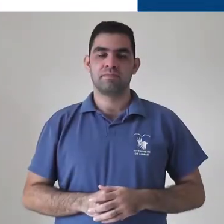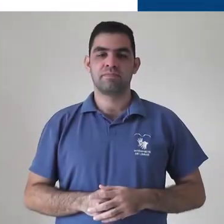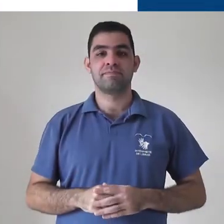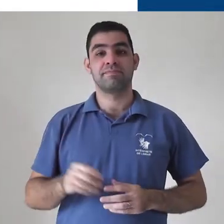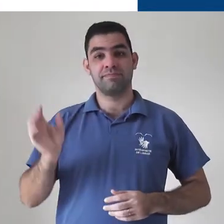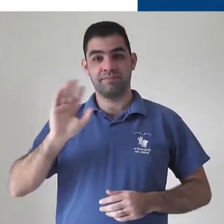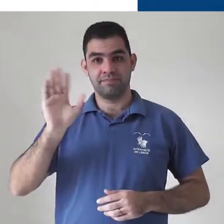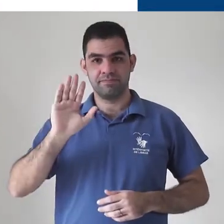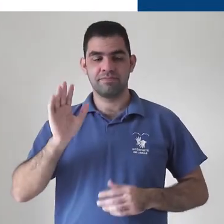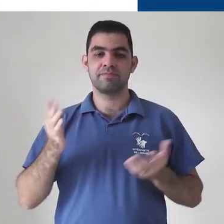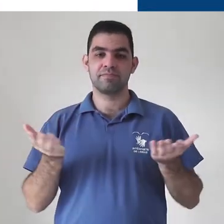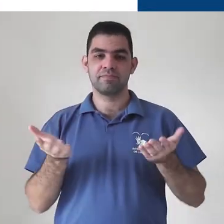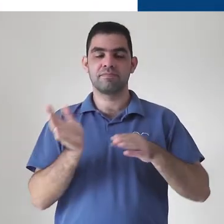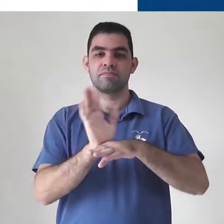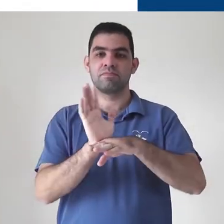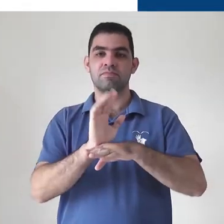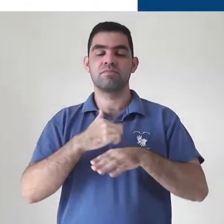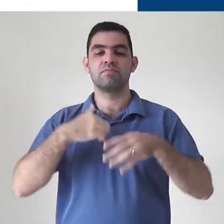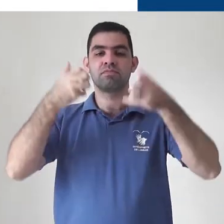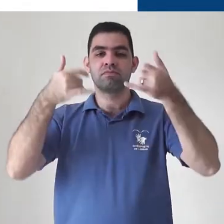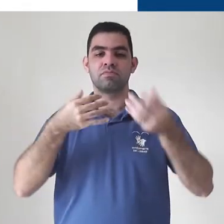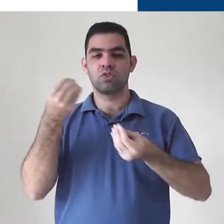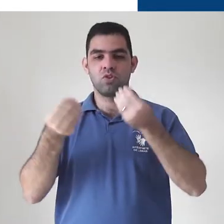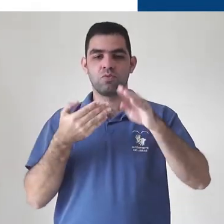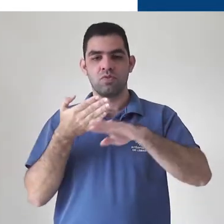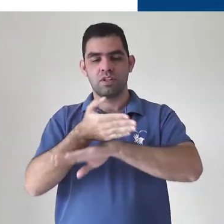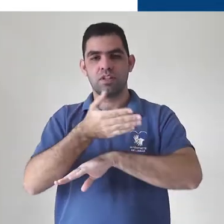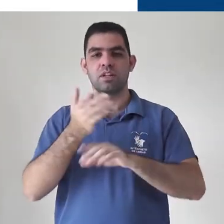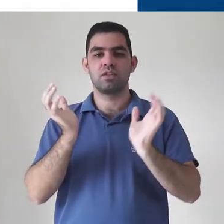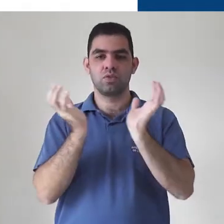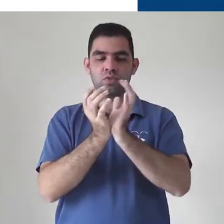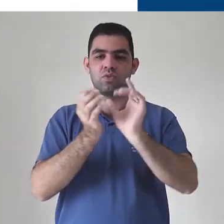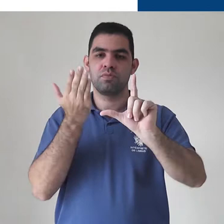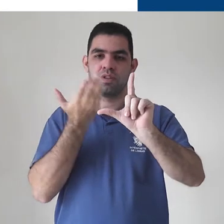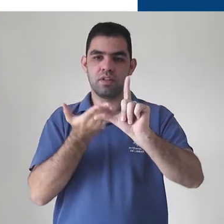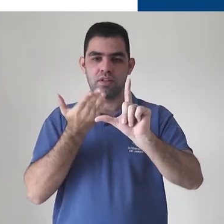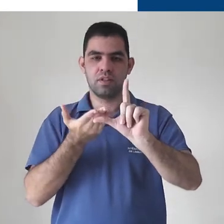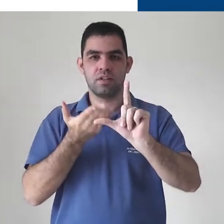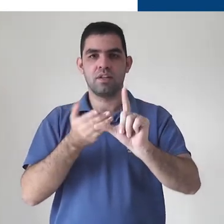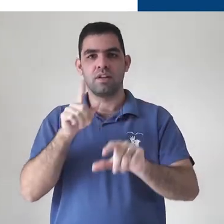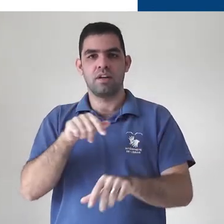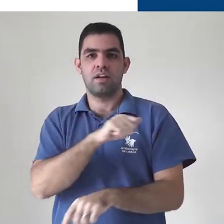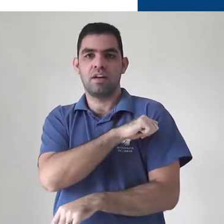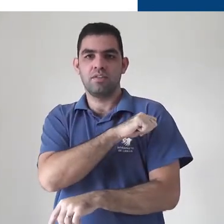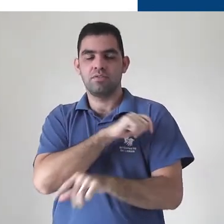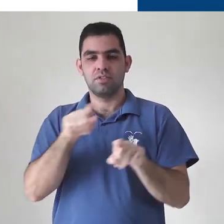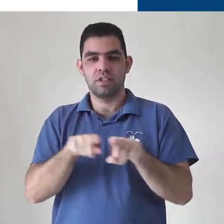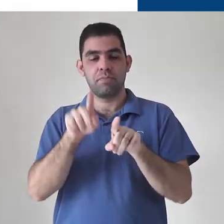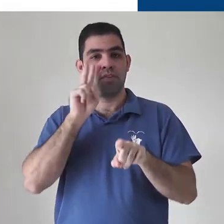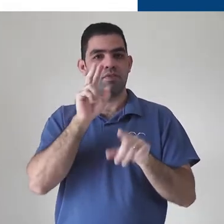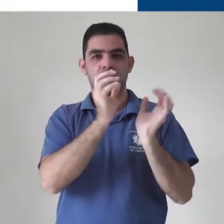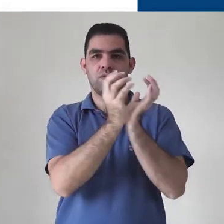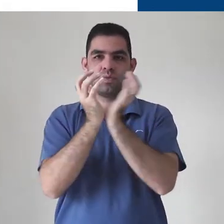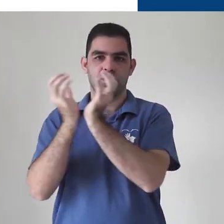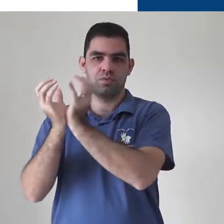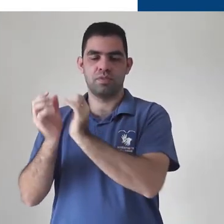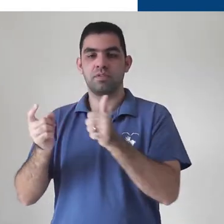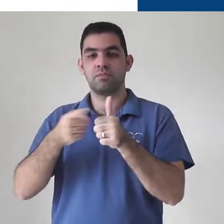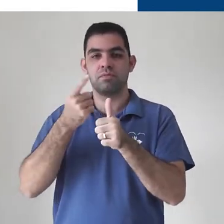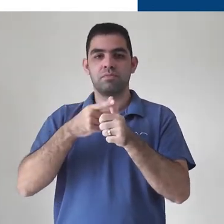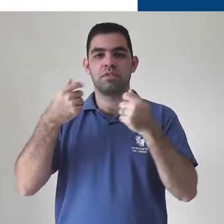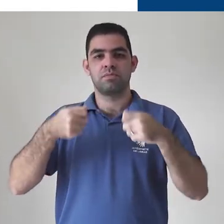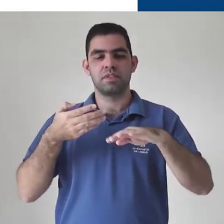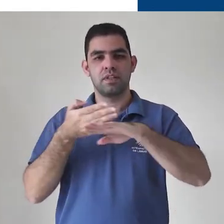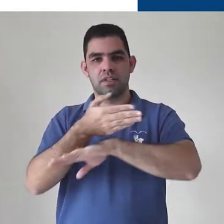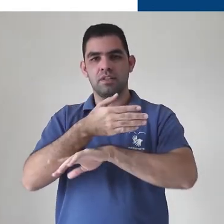Olá, neste vídeo irei mostrar como entrar em uma turma do Classroom como aluno e como visualizar todas as suas turmas. O primeiro passo é